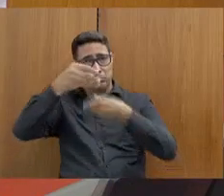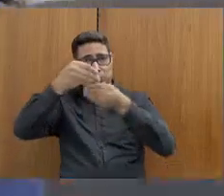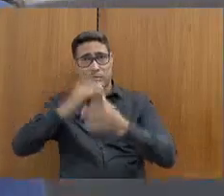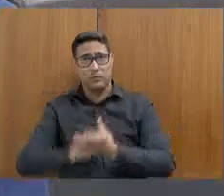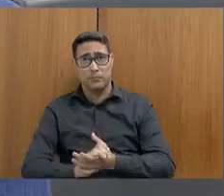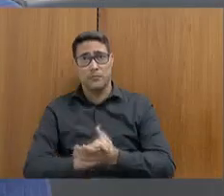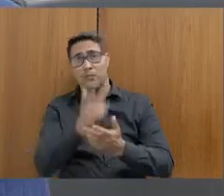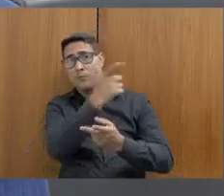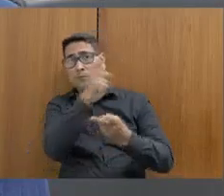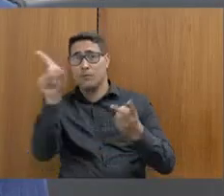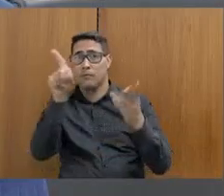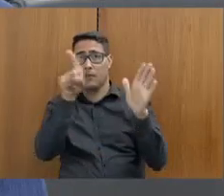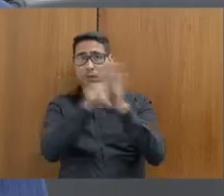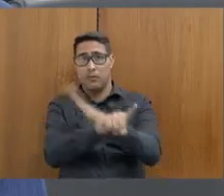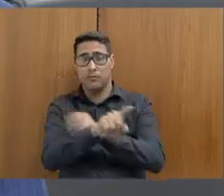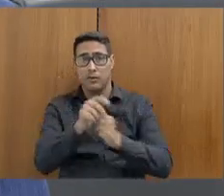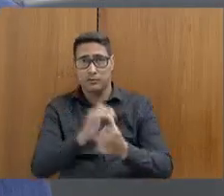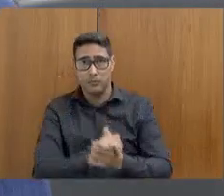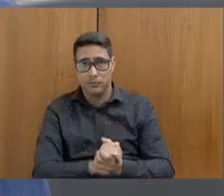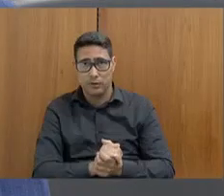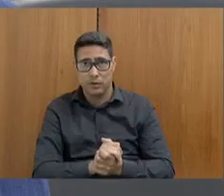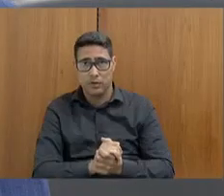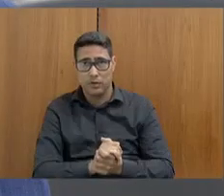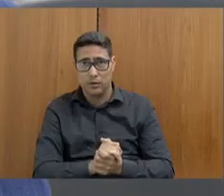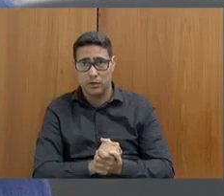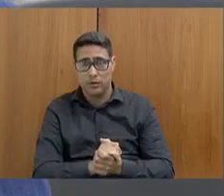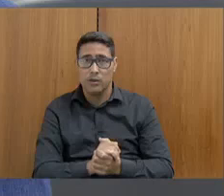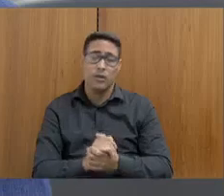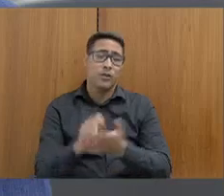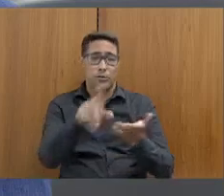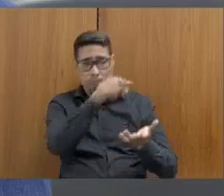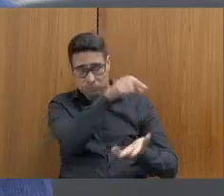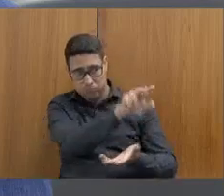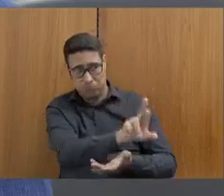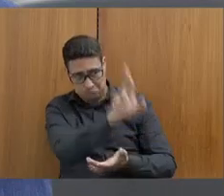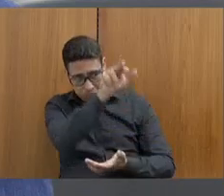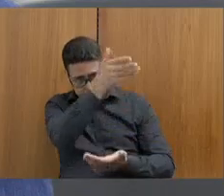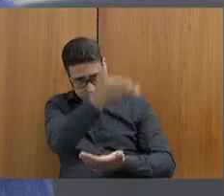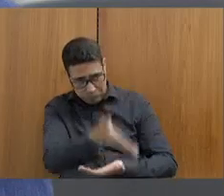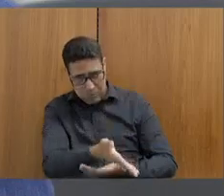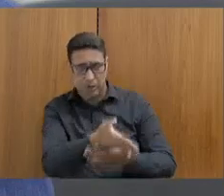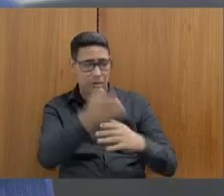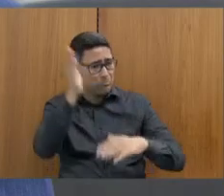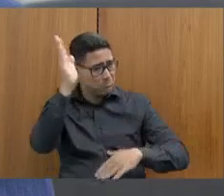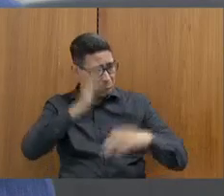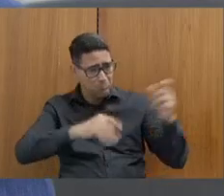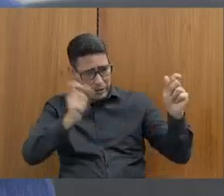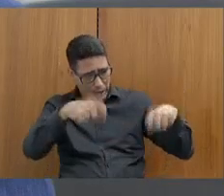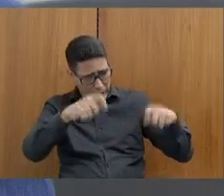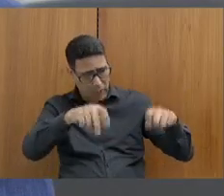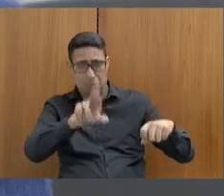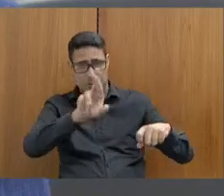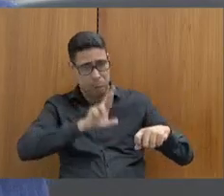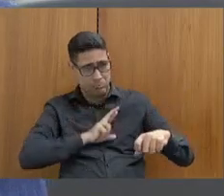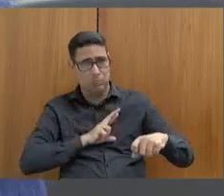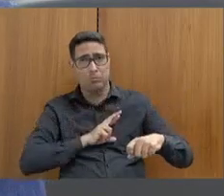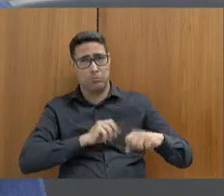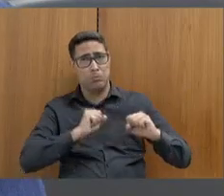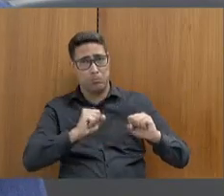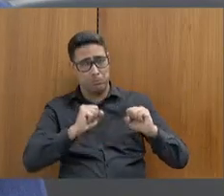outra pergunta, e o senhor, mais do que ninguém, é capacitado para me responder isso.